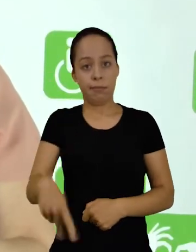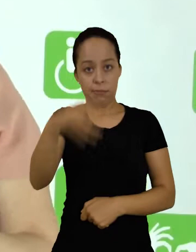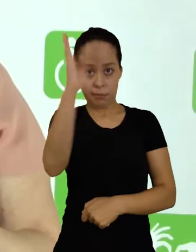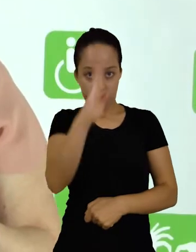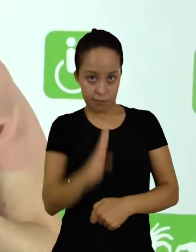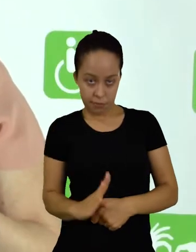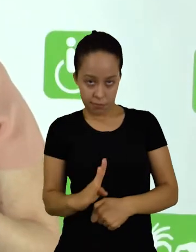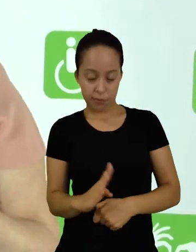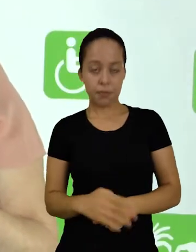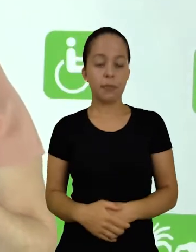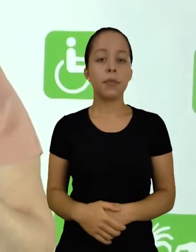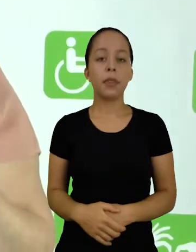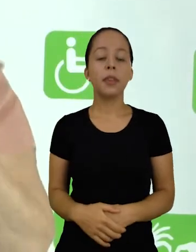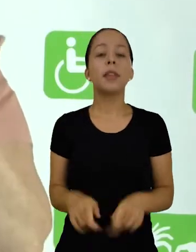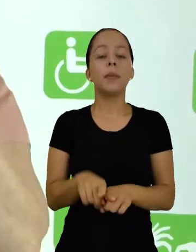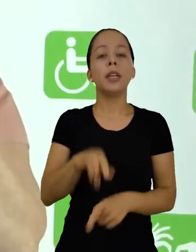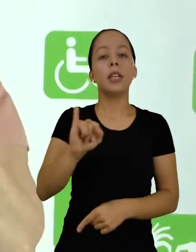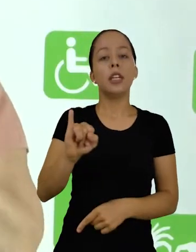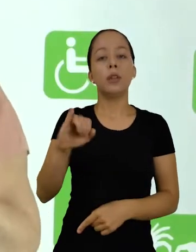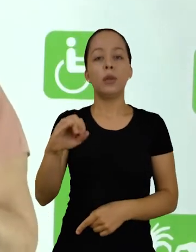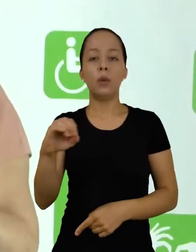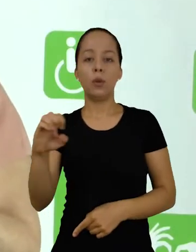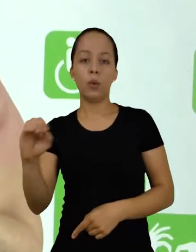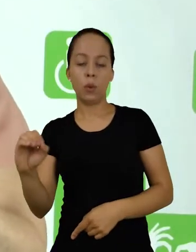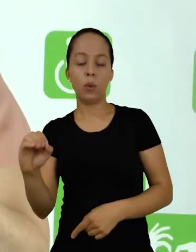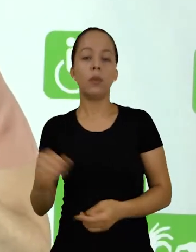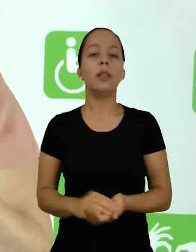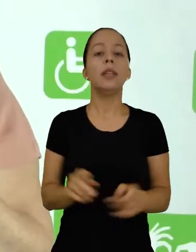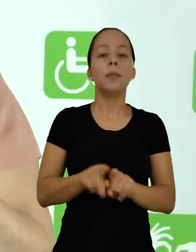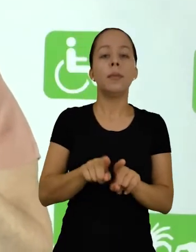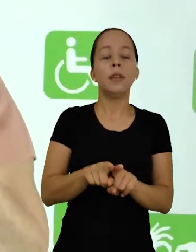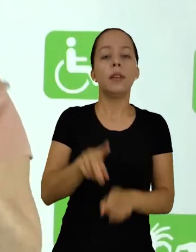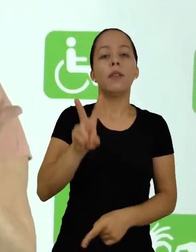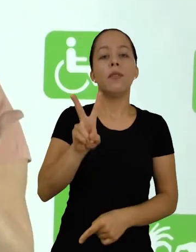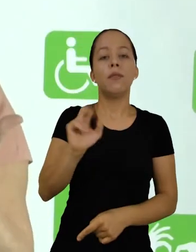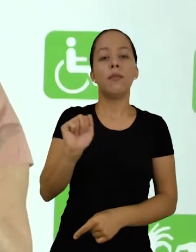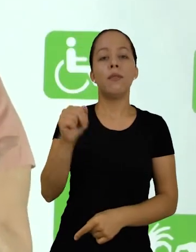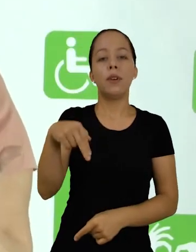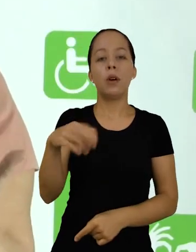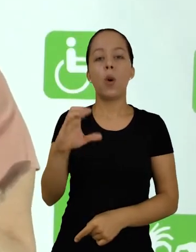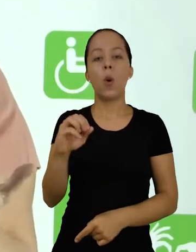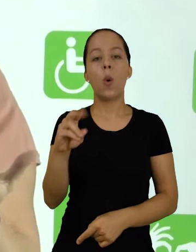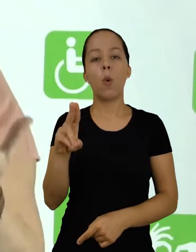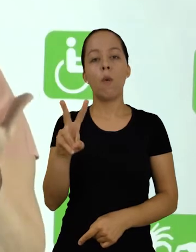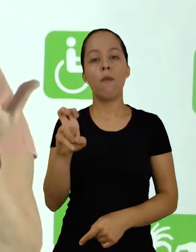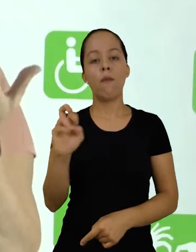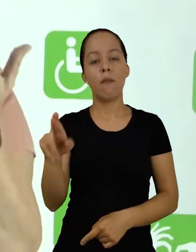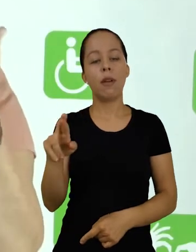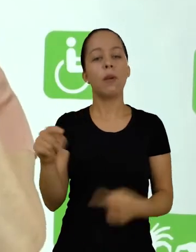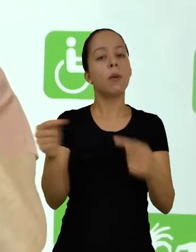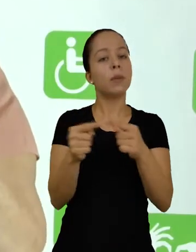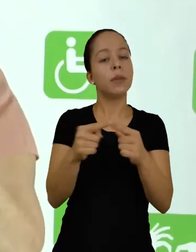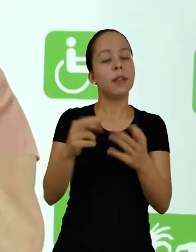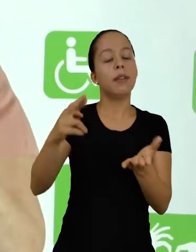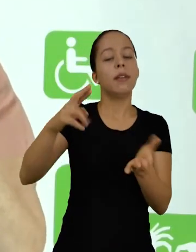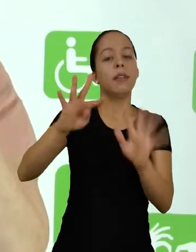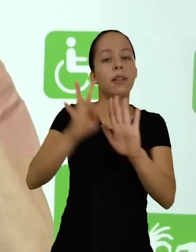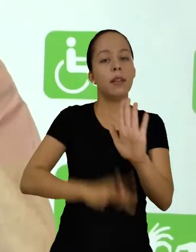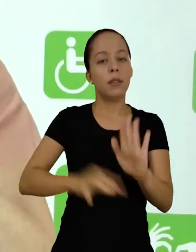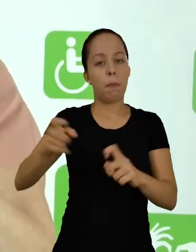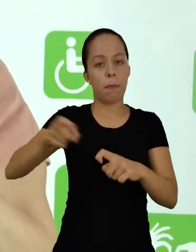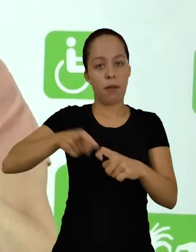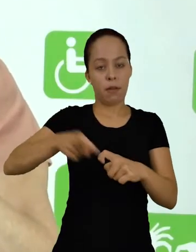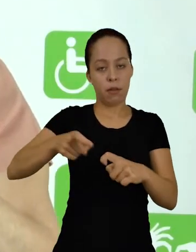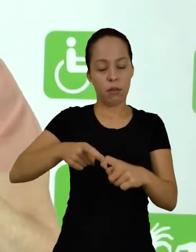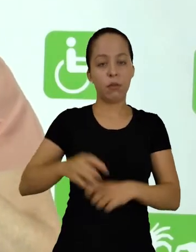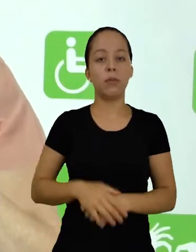Técnicas, e a ISO, nós temos o Vancouver, que está relacionado a revistas médicas,